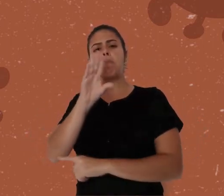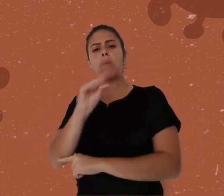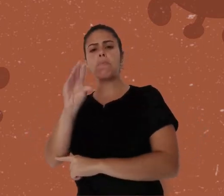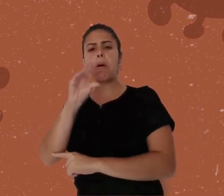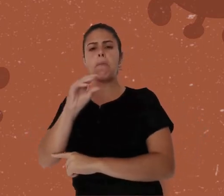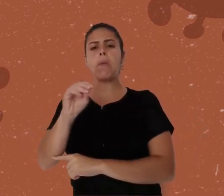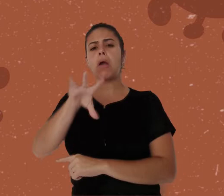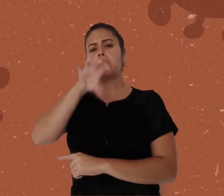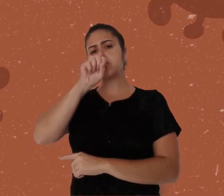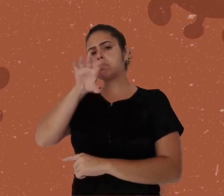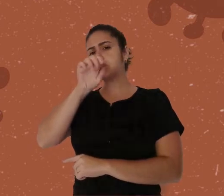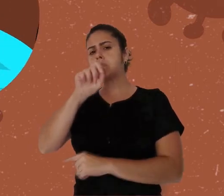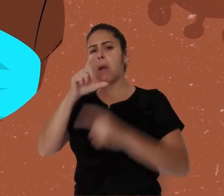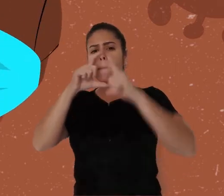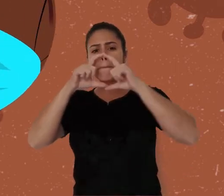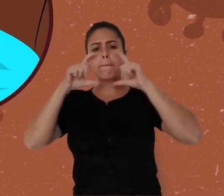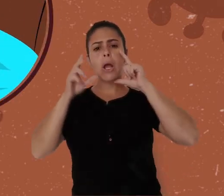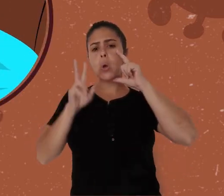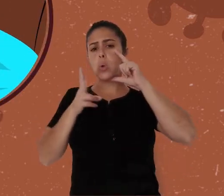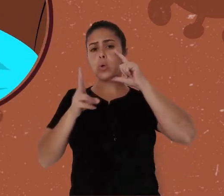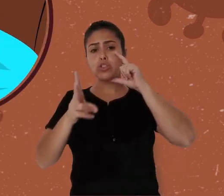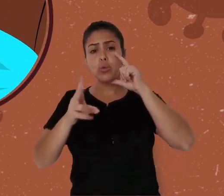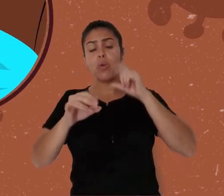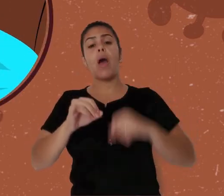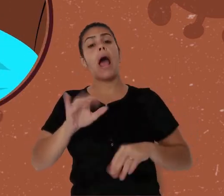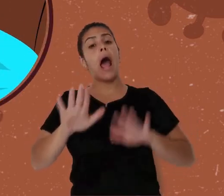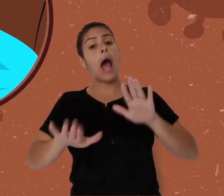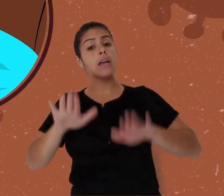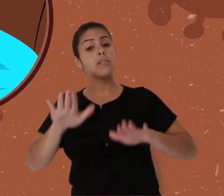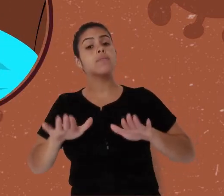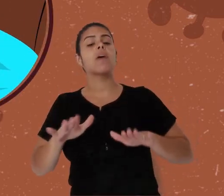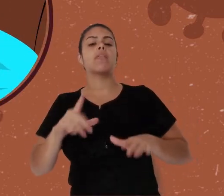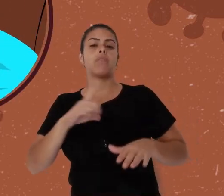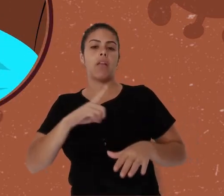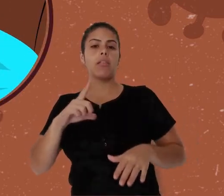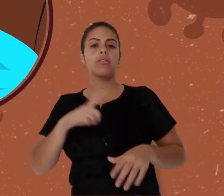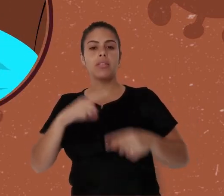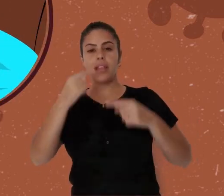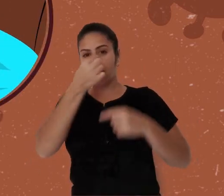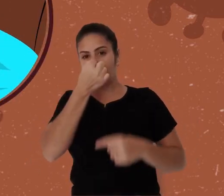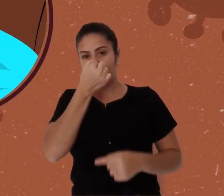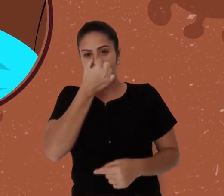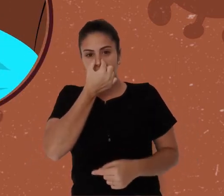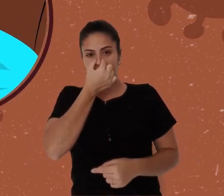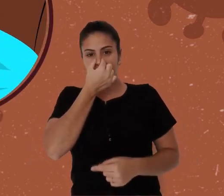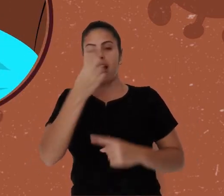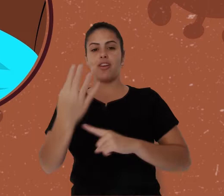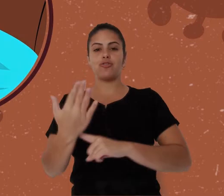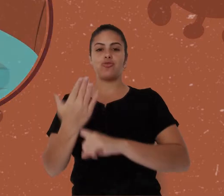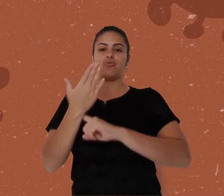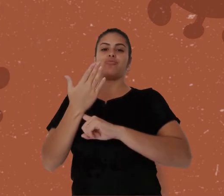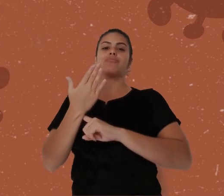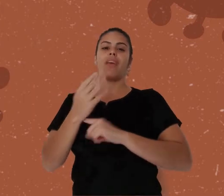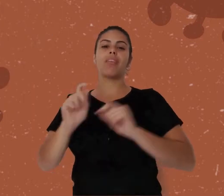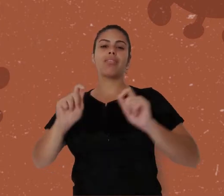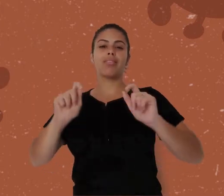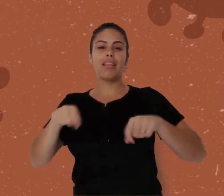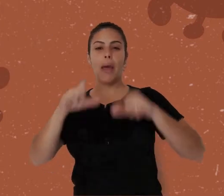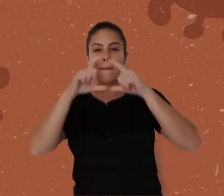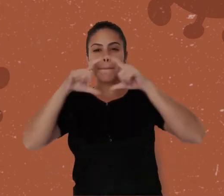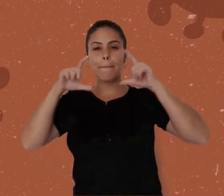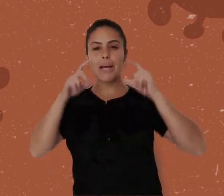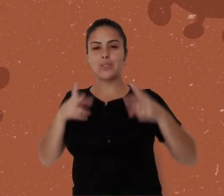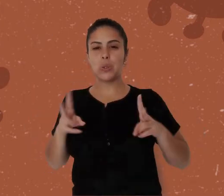respira. Alguns modelos têm, inclusive, um clipe nasal que ajuda a fixar a máscara no nariz. De que